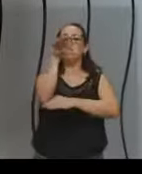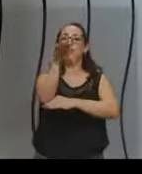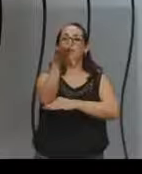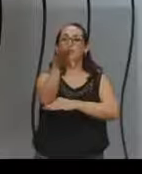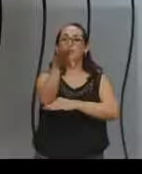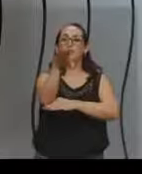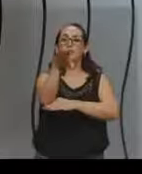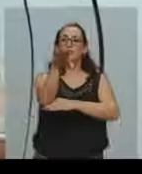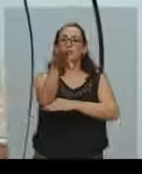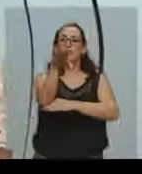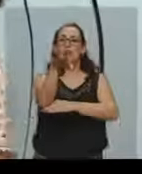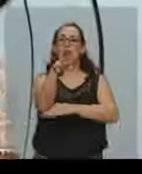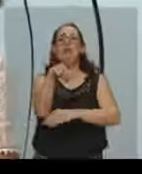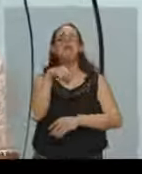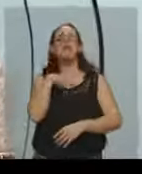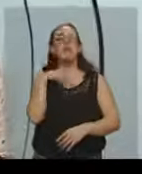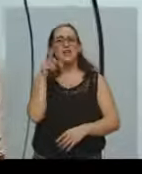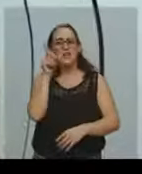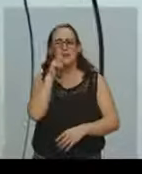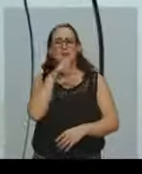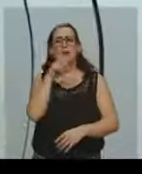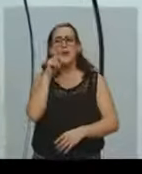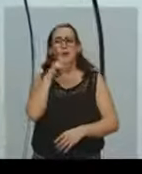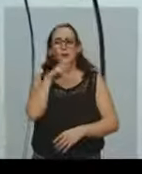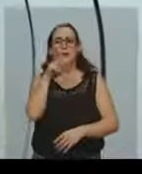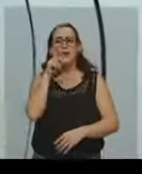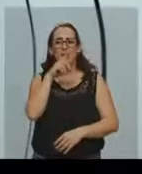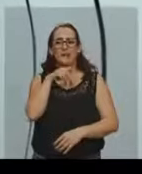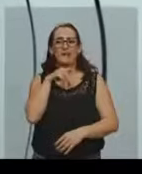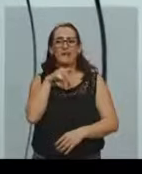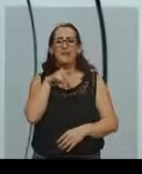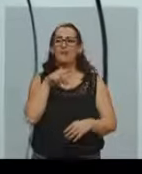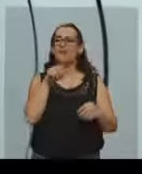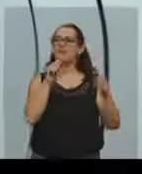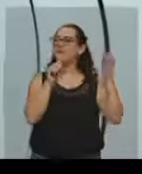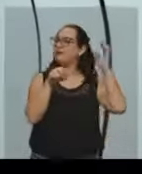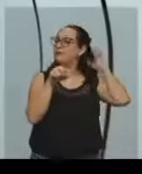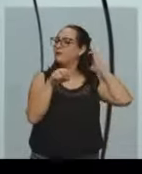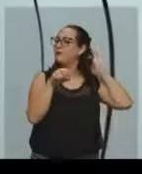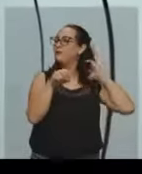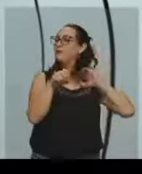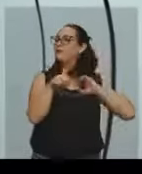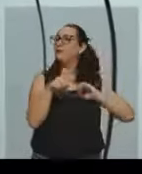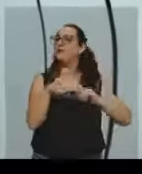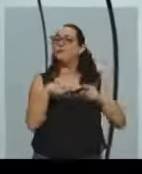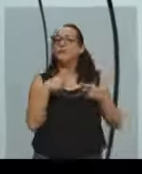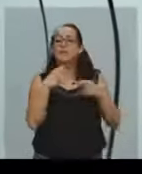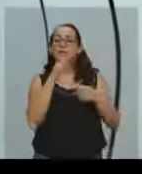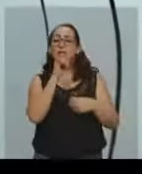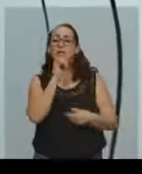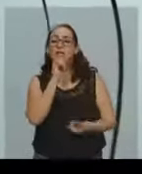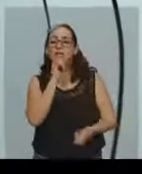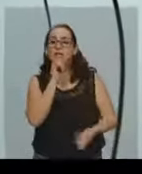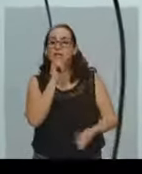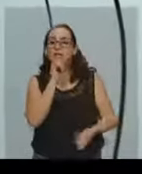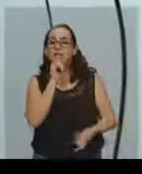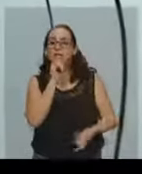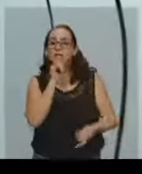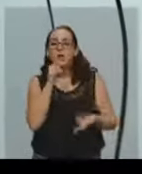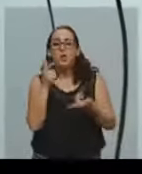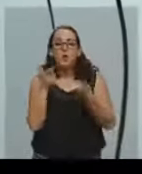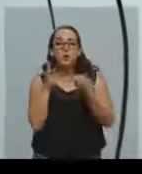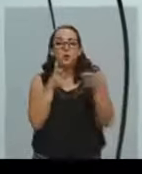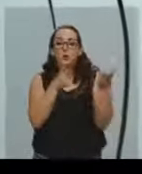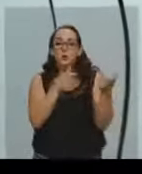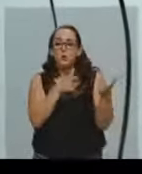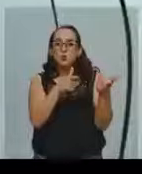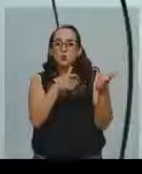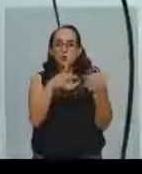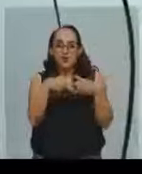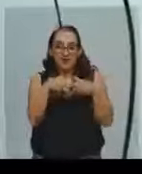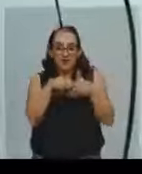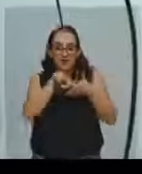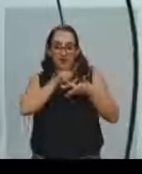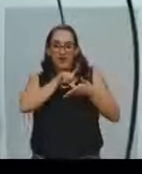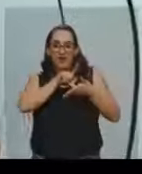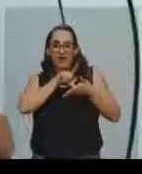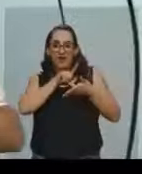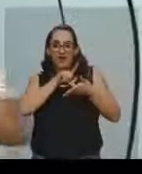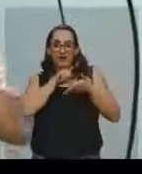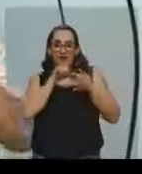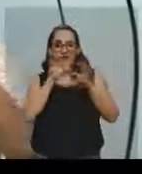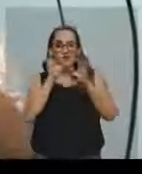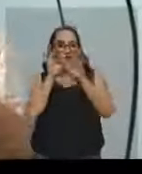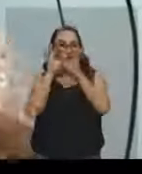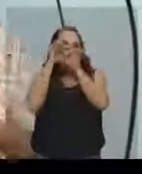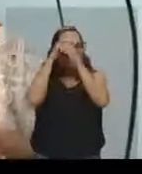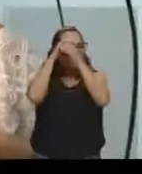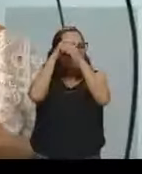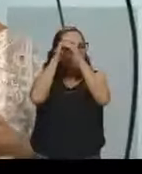falhas. Porque, por exemplo, ela não tinha dentro dela, no início, lentes que